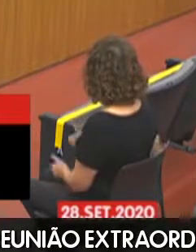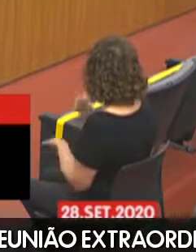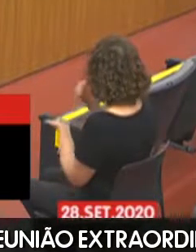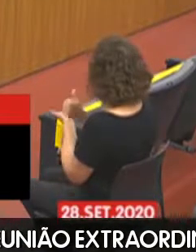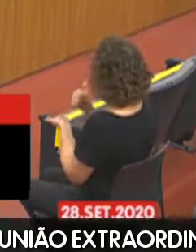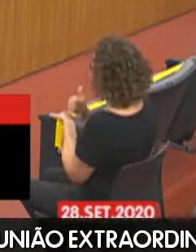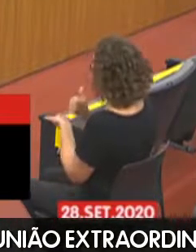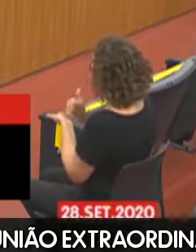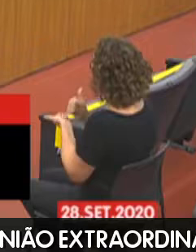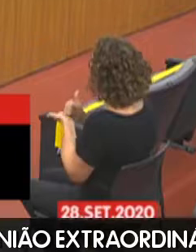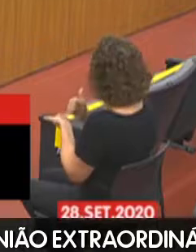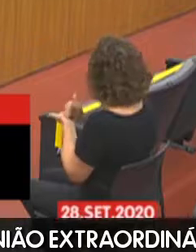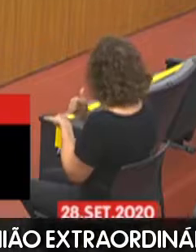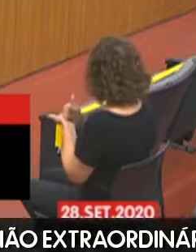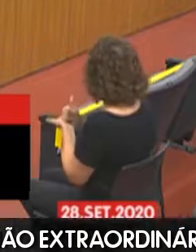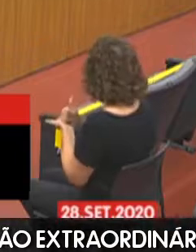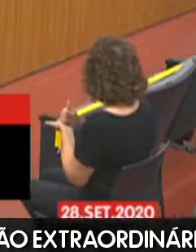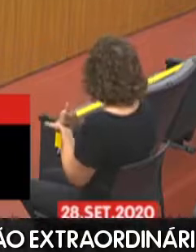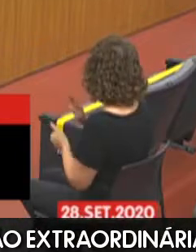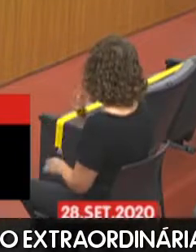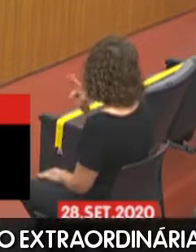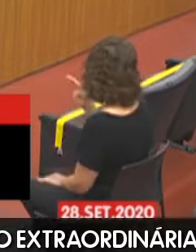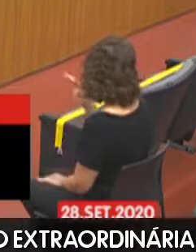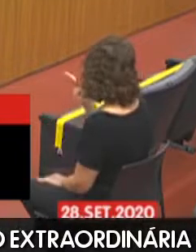de Belo Horizonte. e